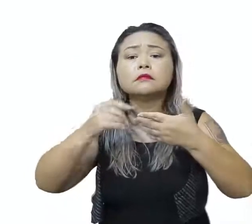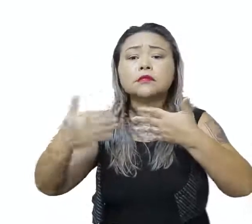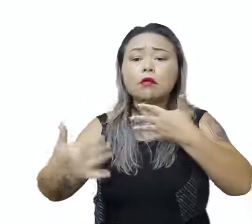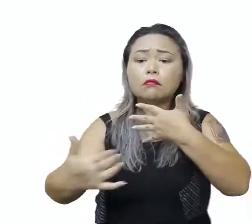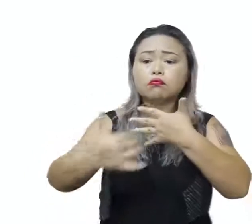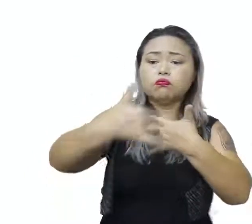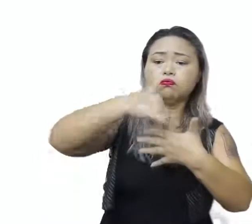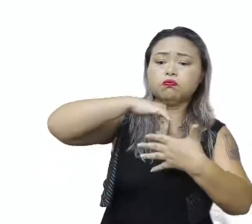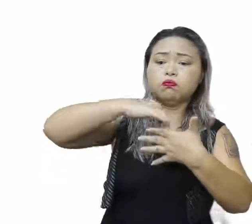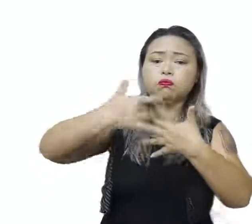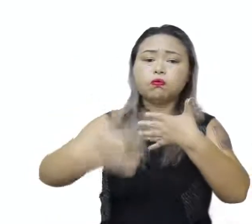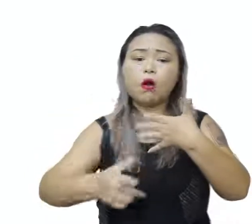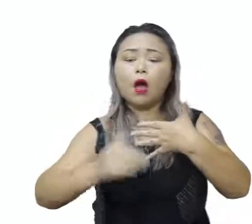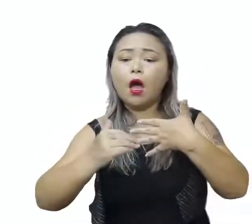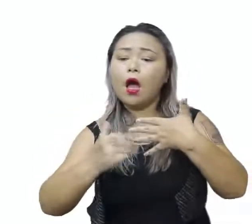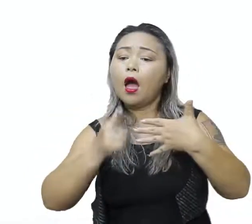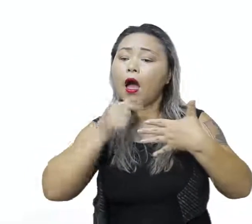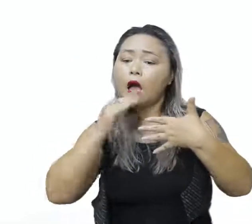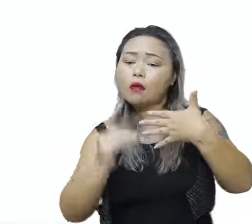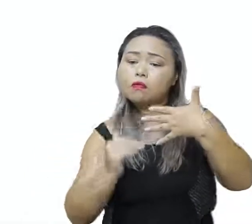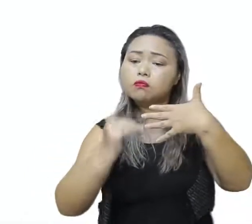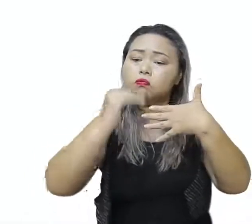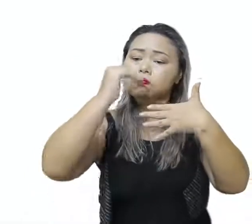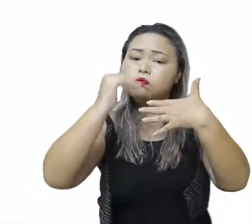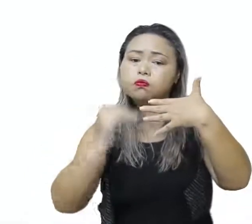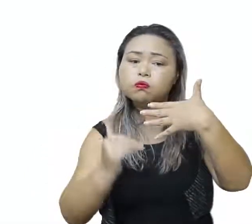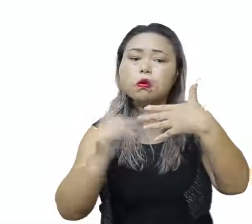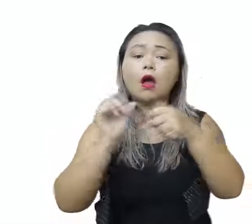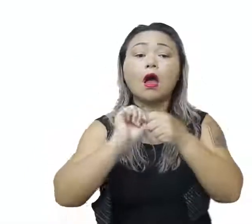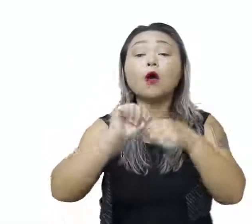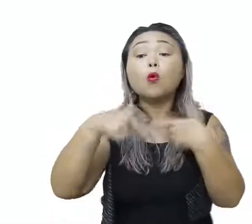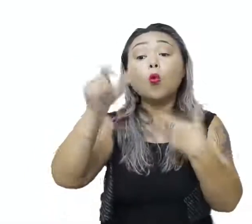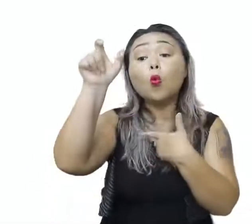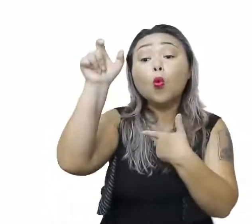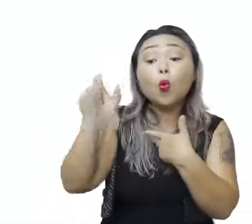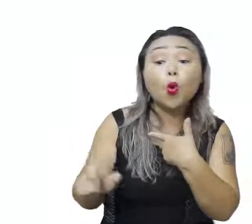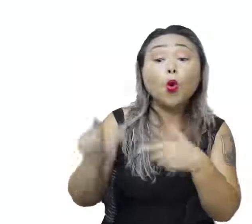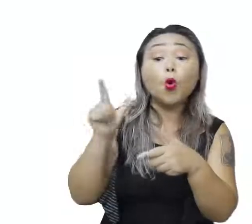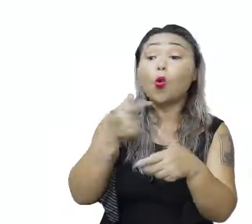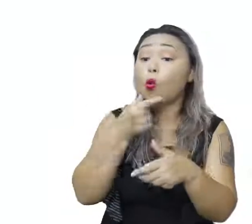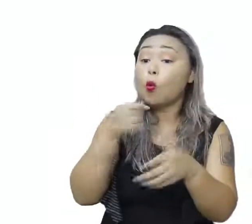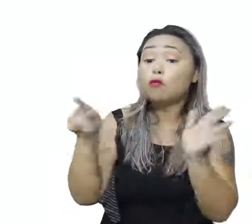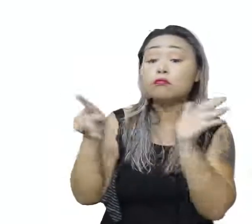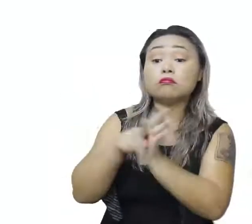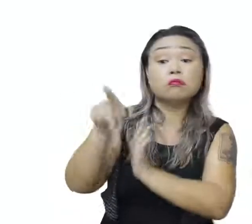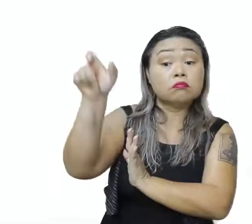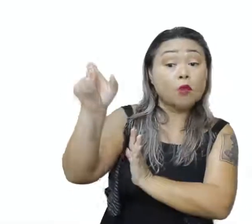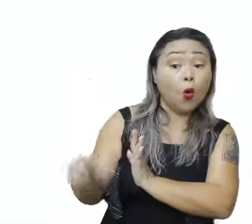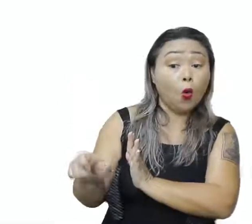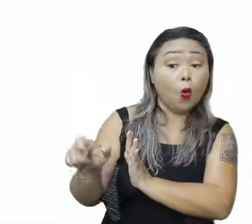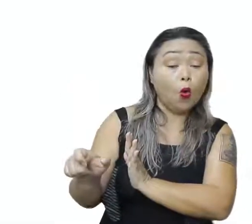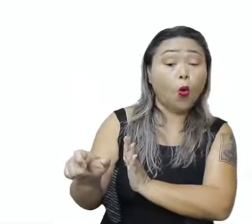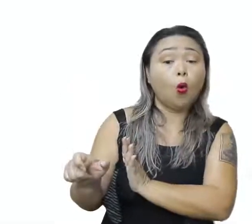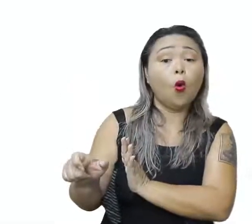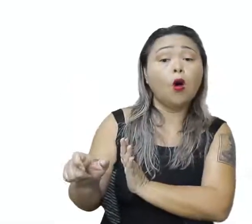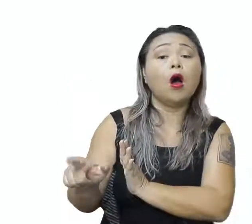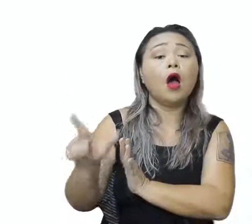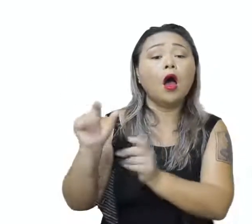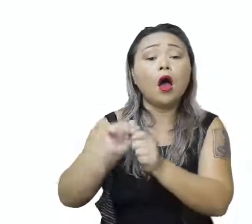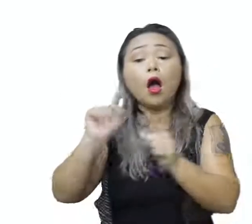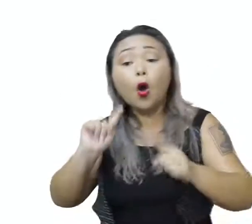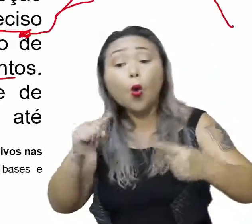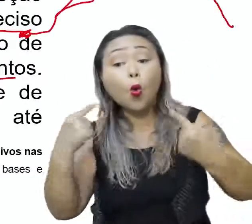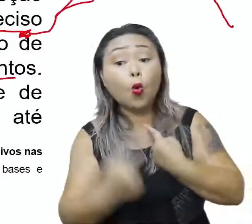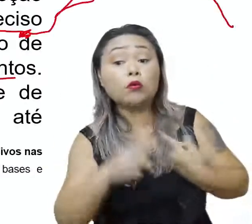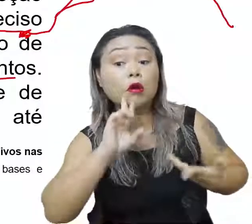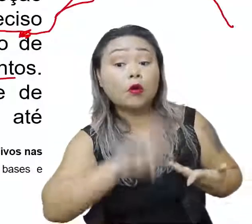hídrico. A prática humana que segue o caminho contrário a essa solução é a prática humana que segue o contrário